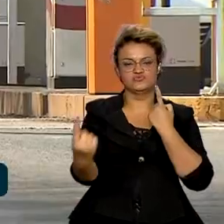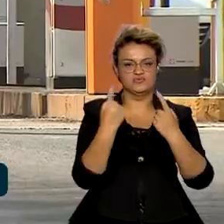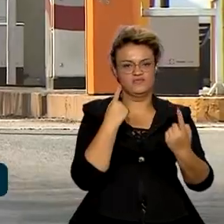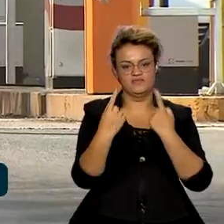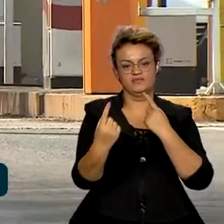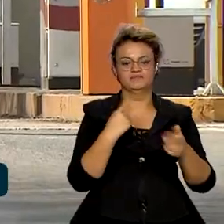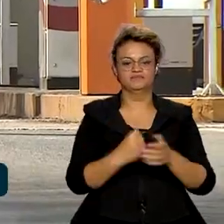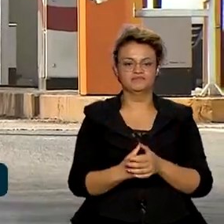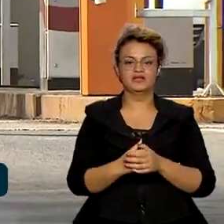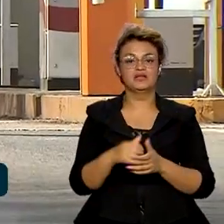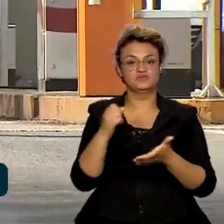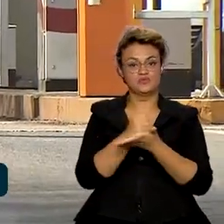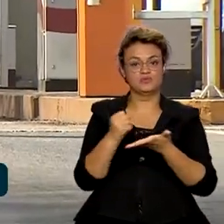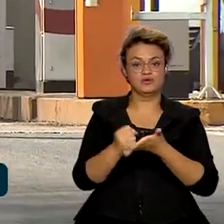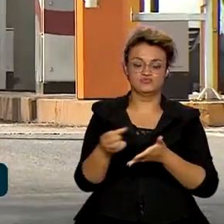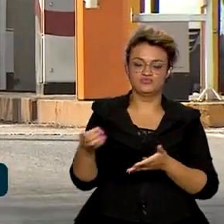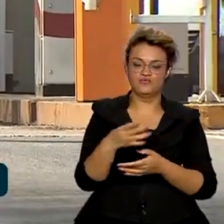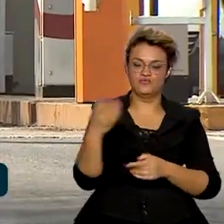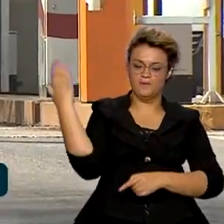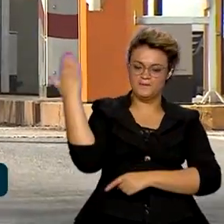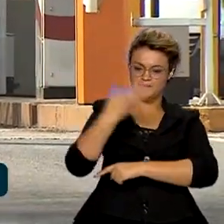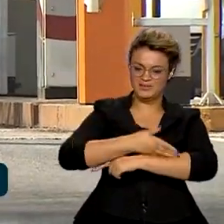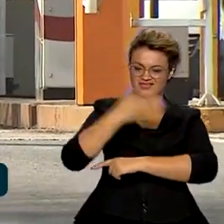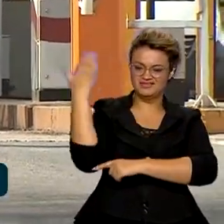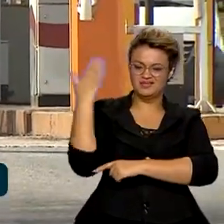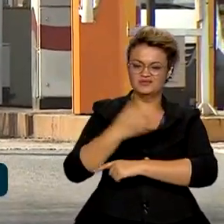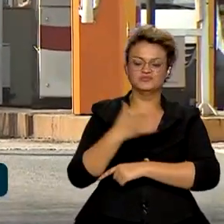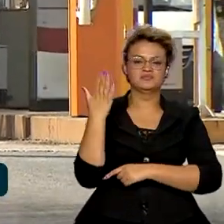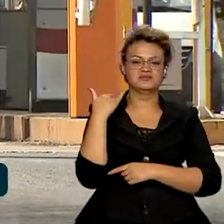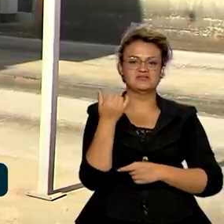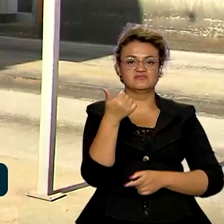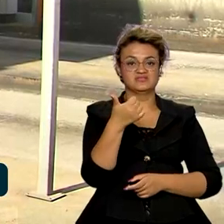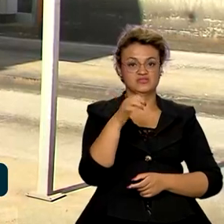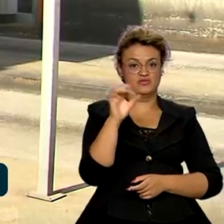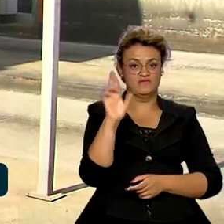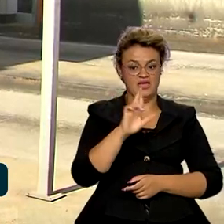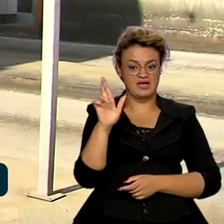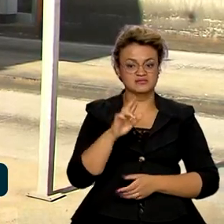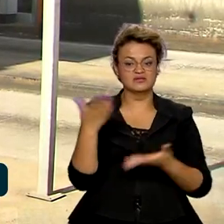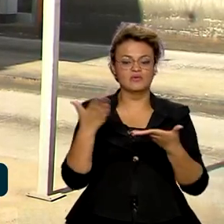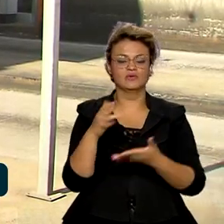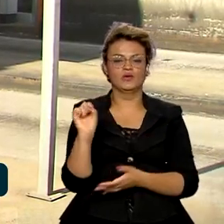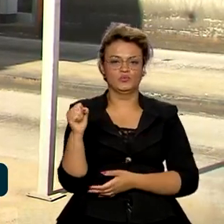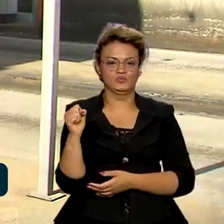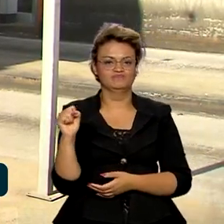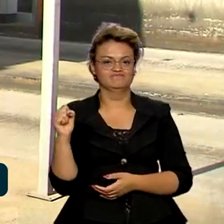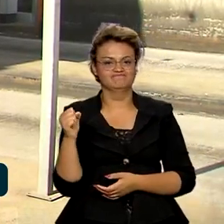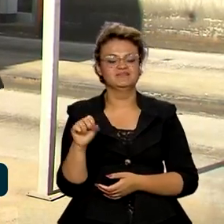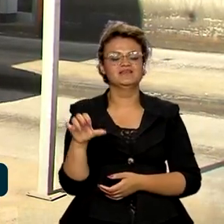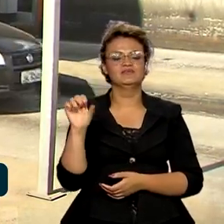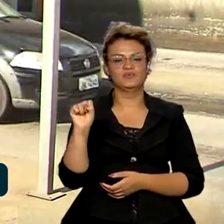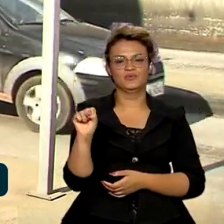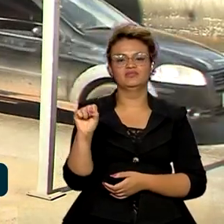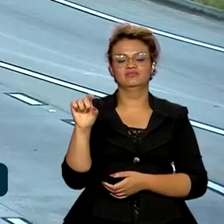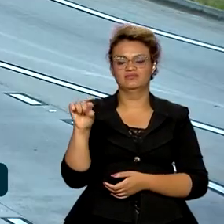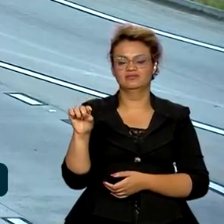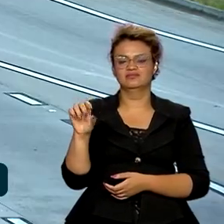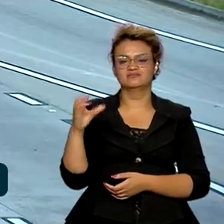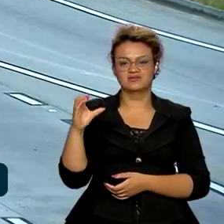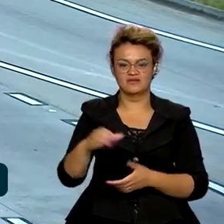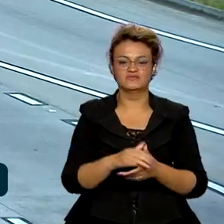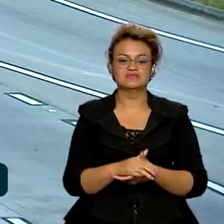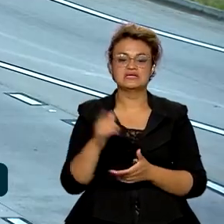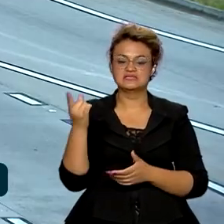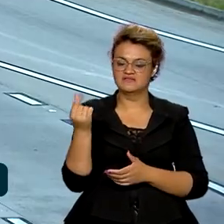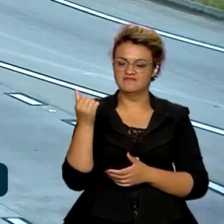No novo contrato, o pedágio, que antes custava R 19,00, cai para R$ 8,80. O